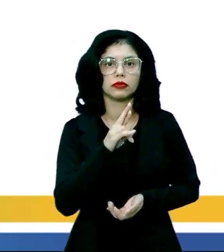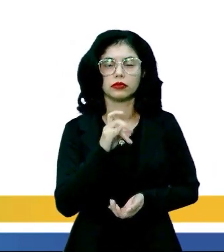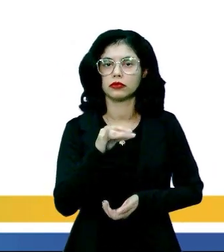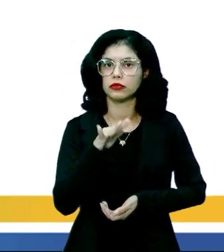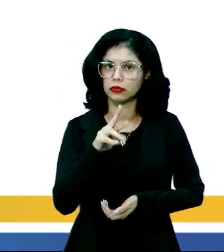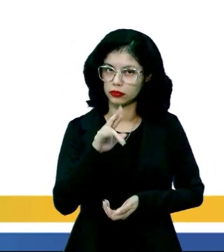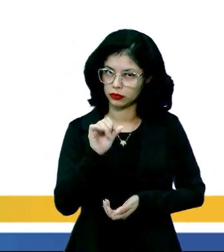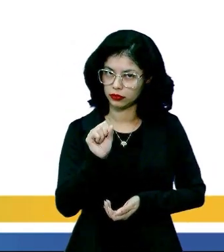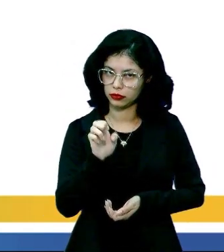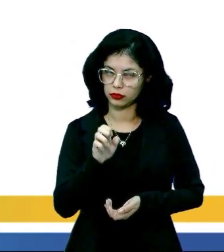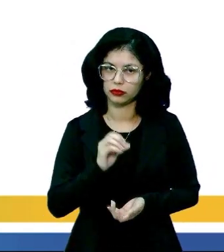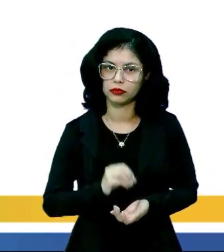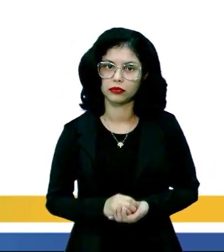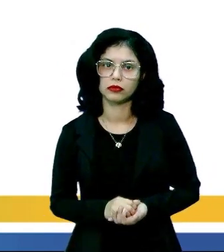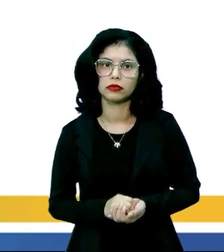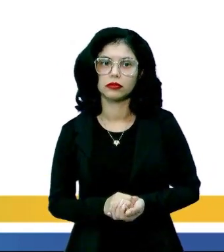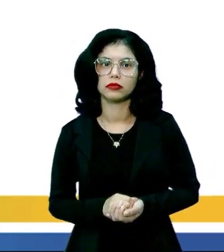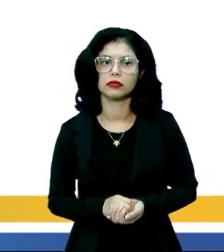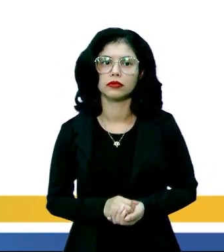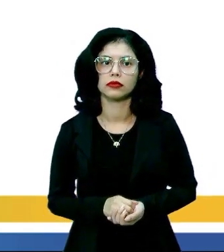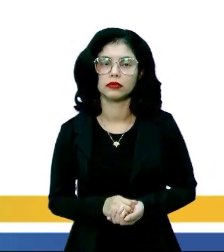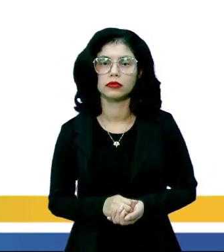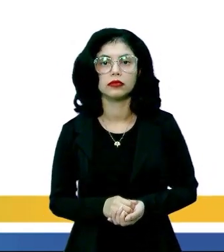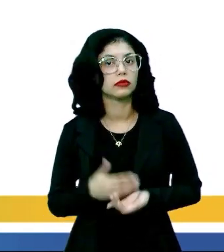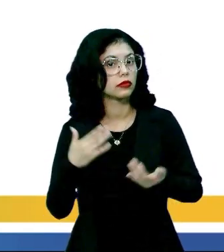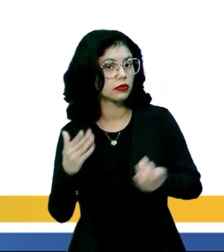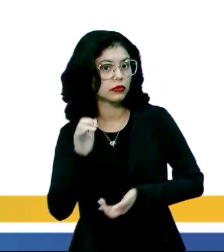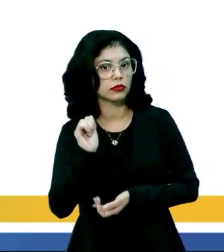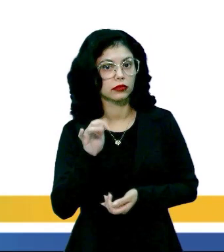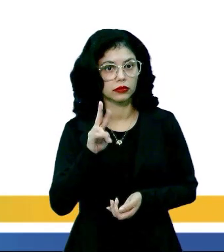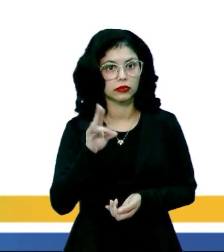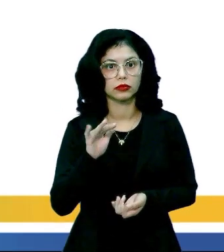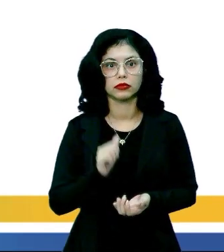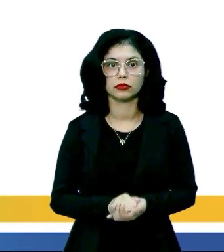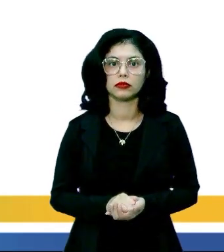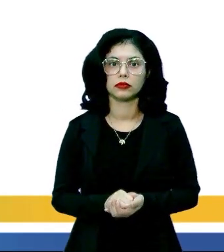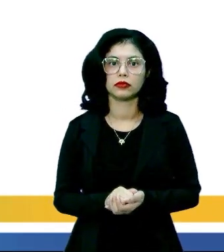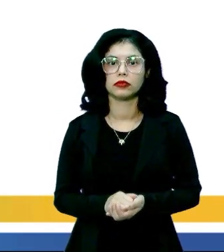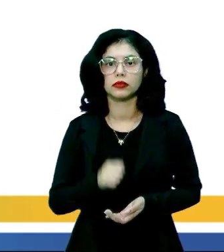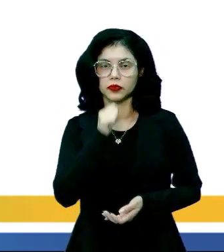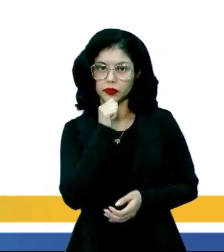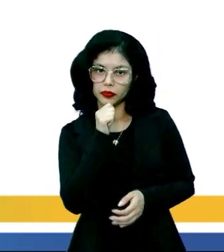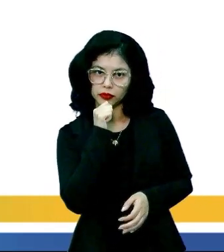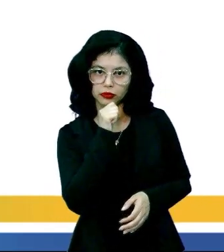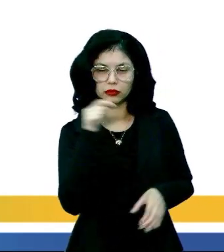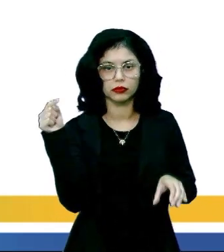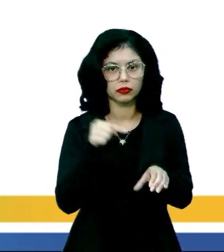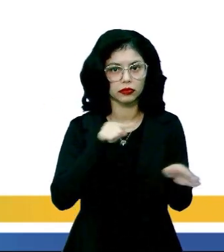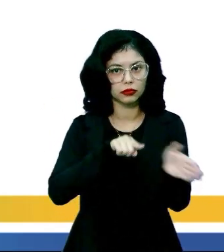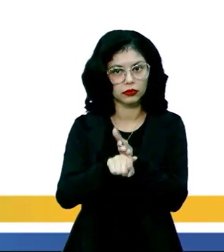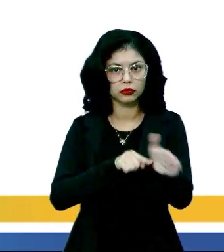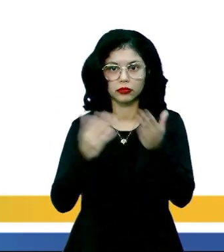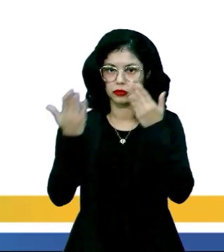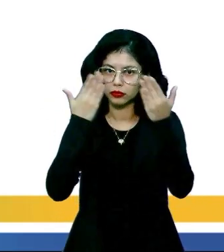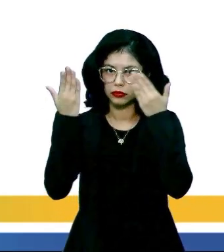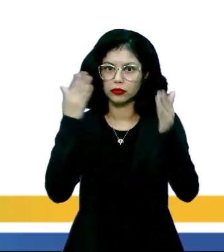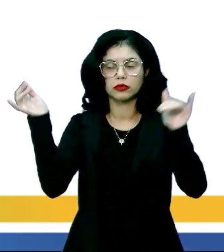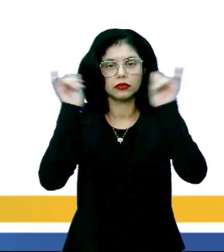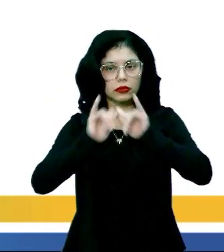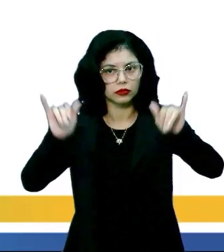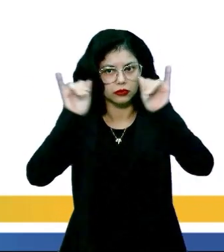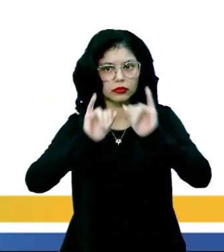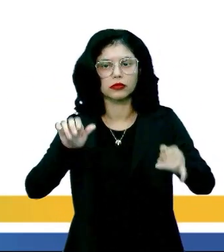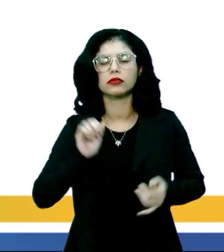descontentamento. Para Andréa J., do Núcleo de Pesquisa da Psicologia,